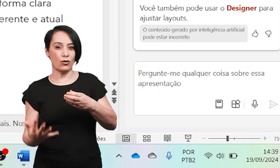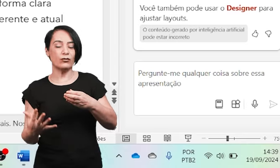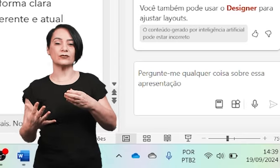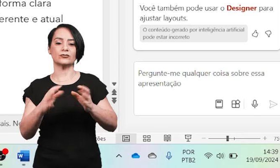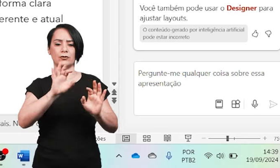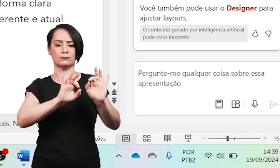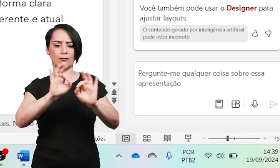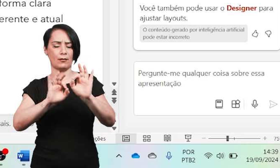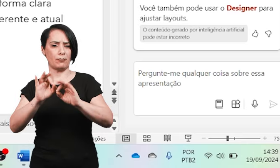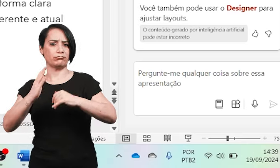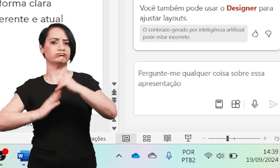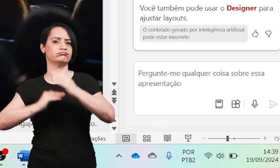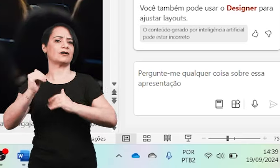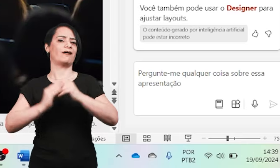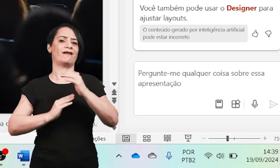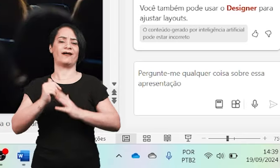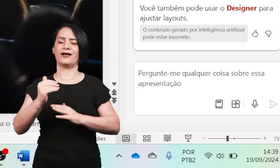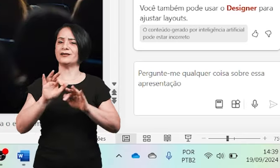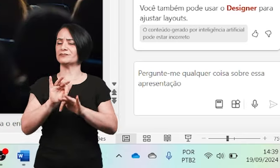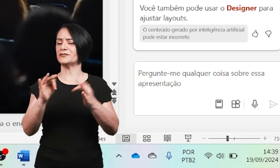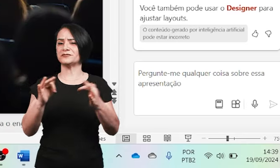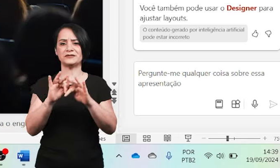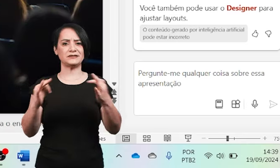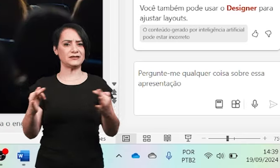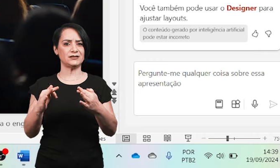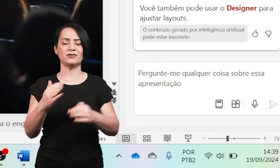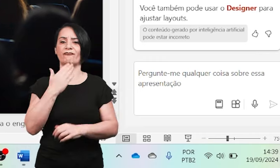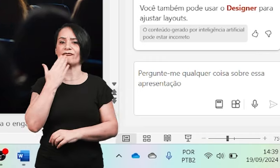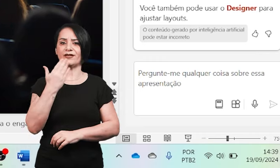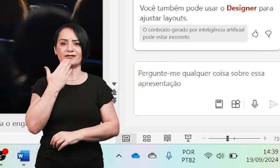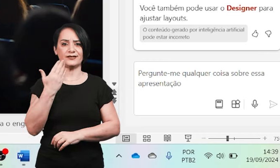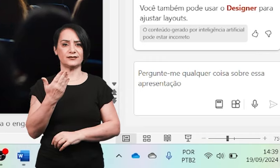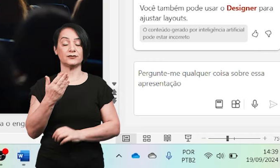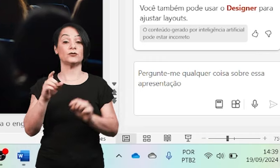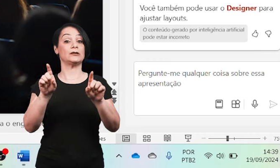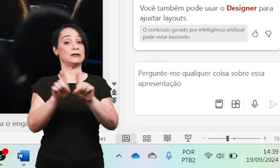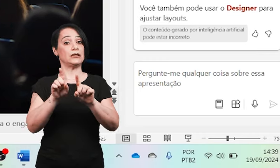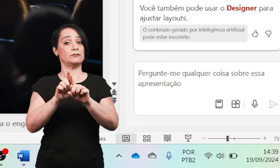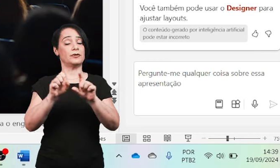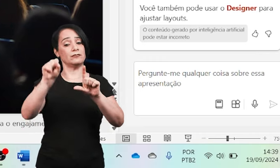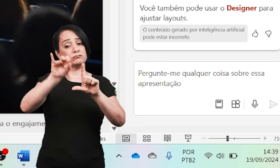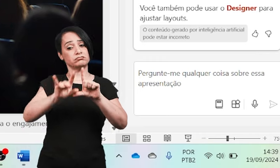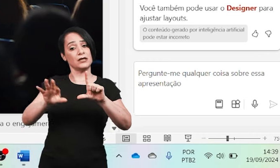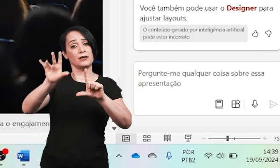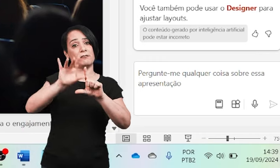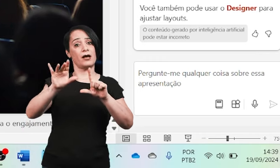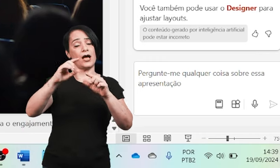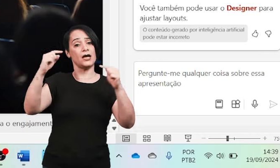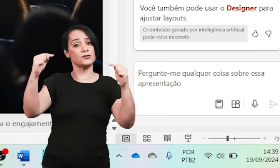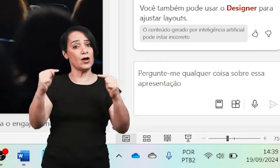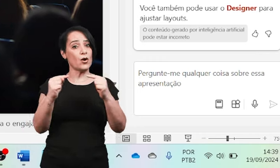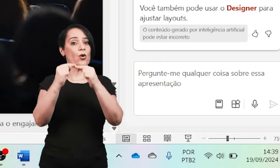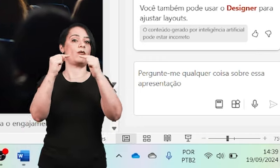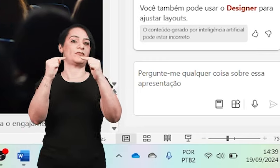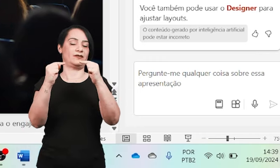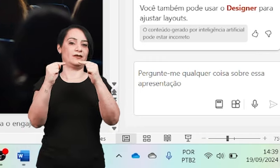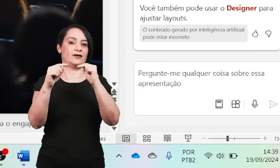conteúdo aqui de uma forma super prática e simples, direta. Dando, inclusive, imagens que têm a ver,